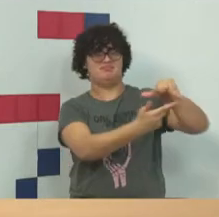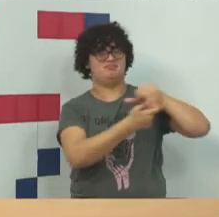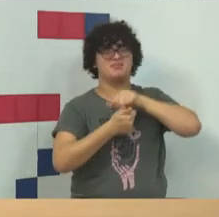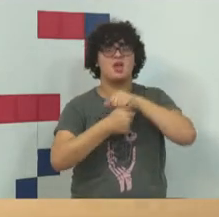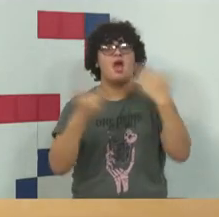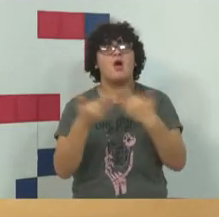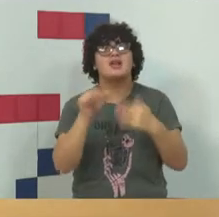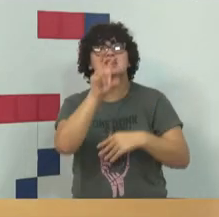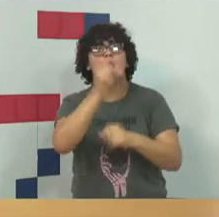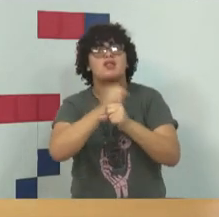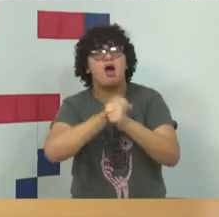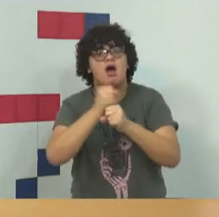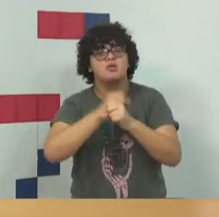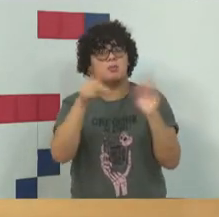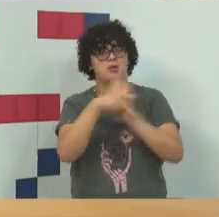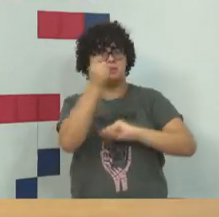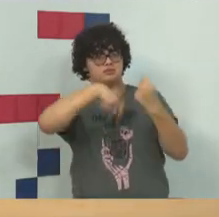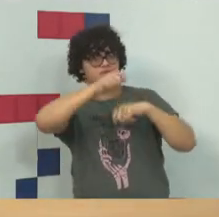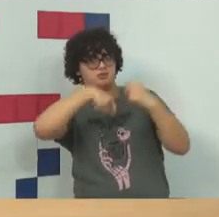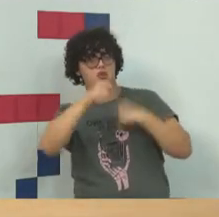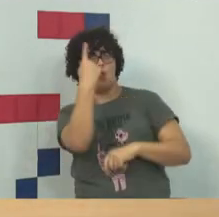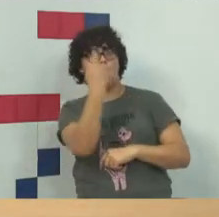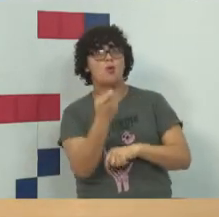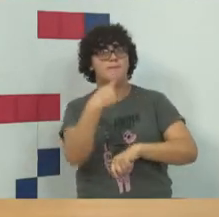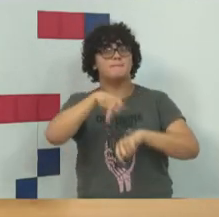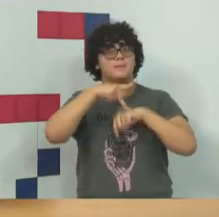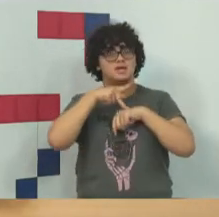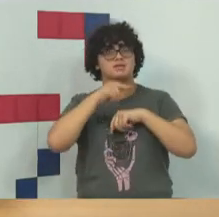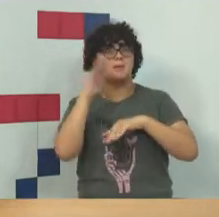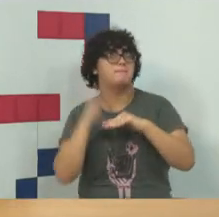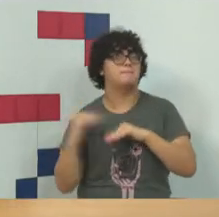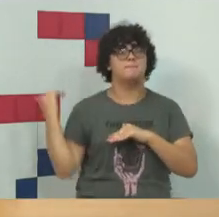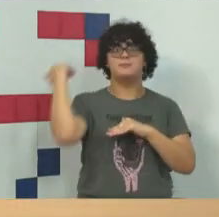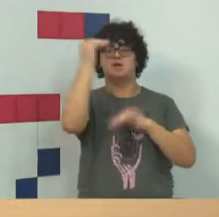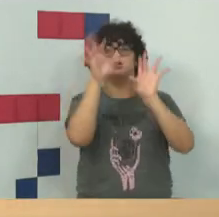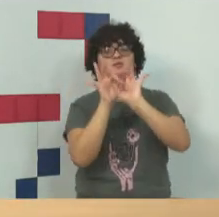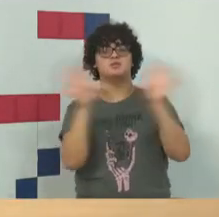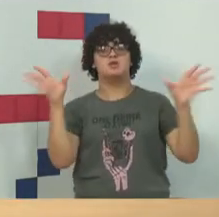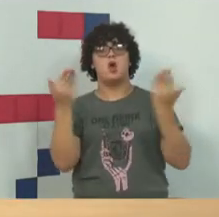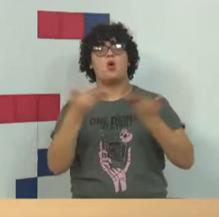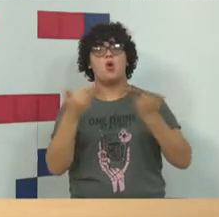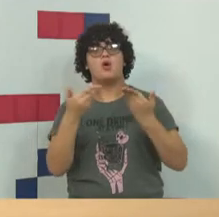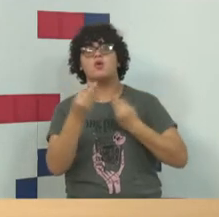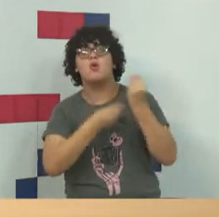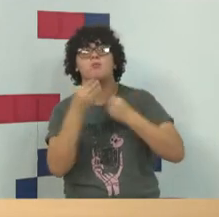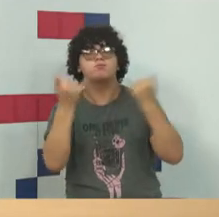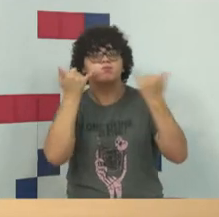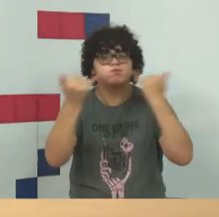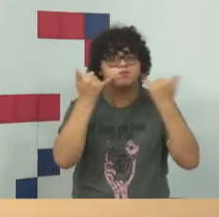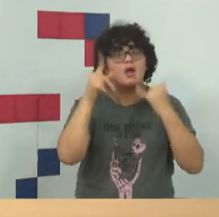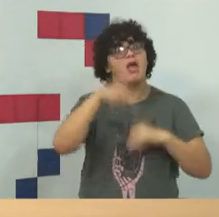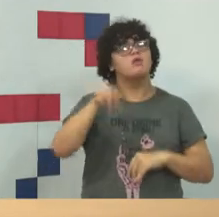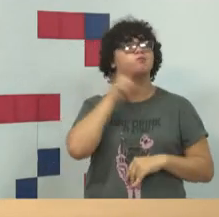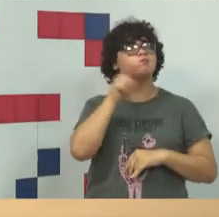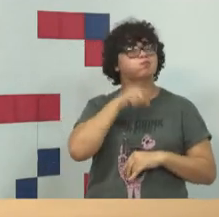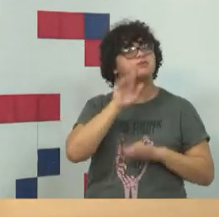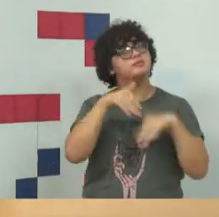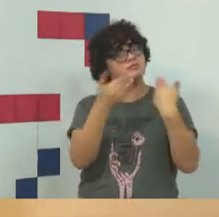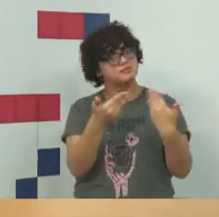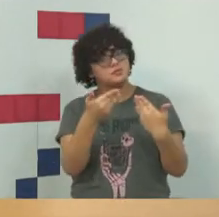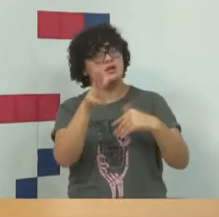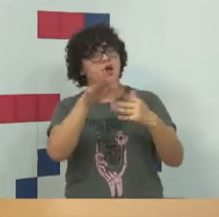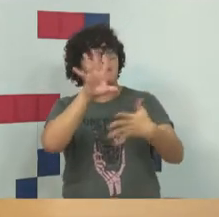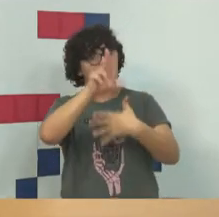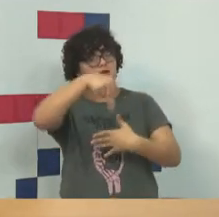passou 50 anos em administração de um país ultraliberal em relação à liberdade de informação, que são os Estados Unidos, a América do Norte,